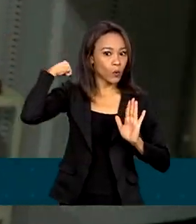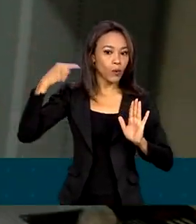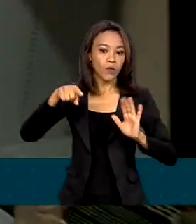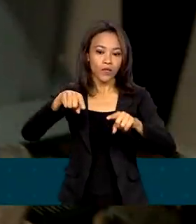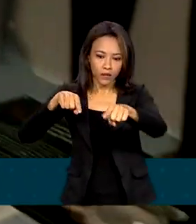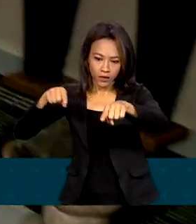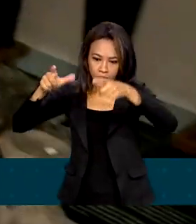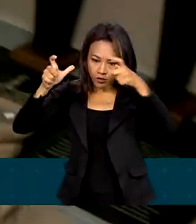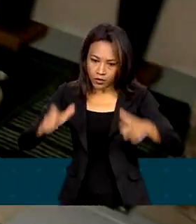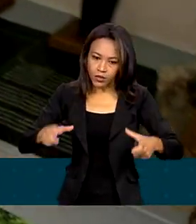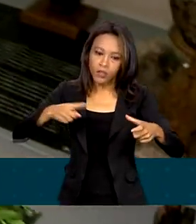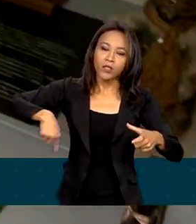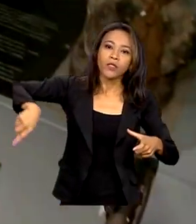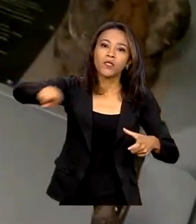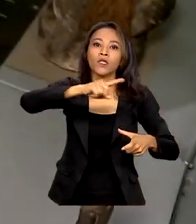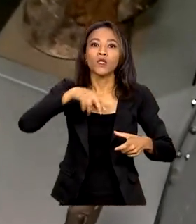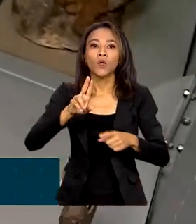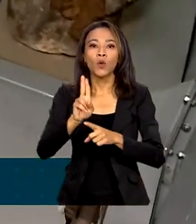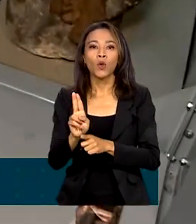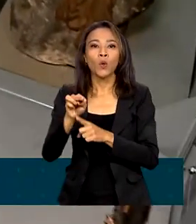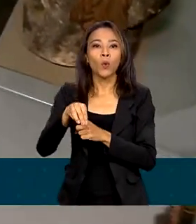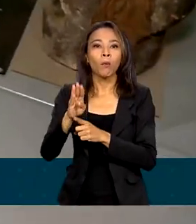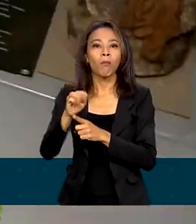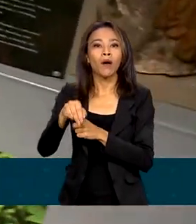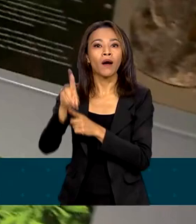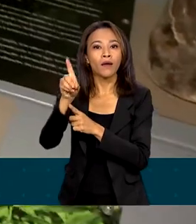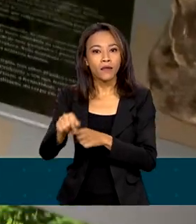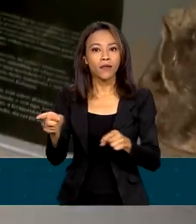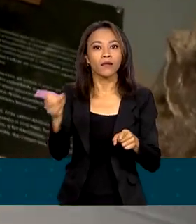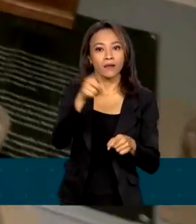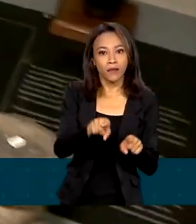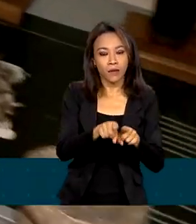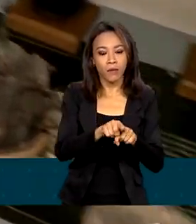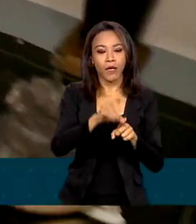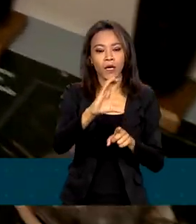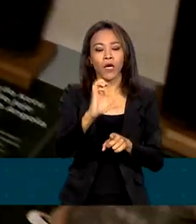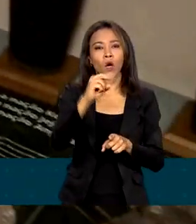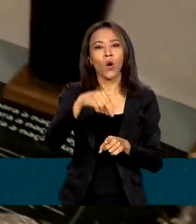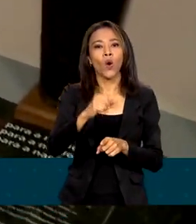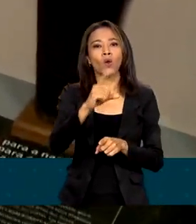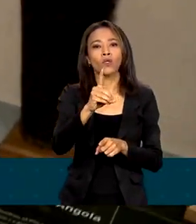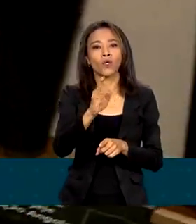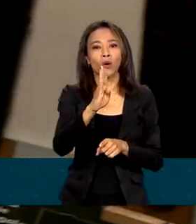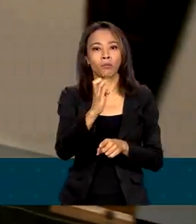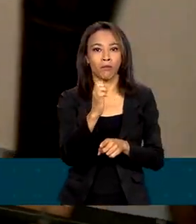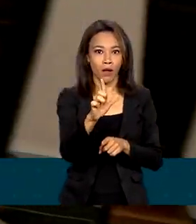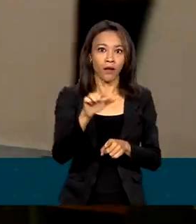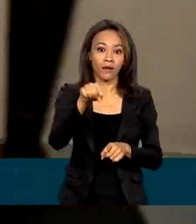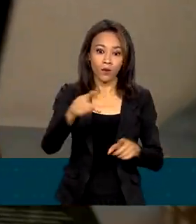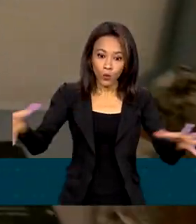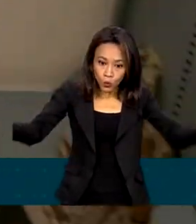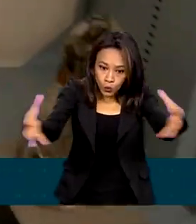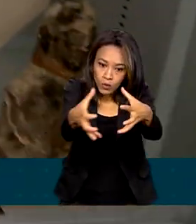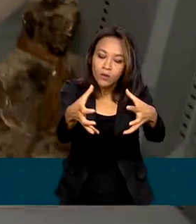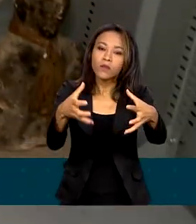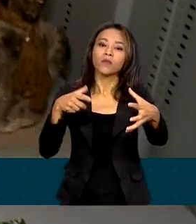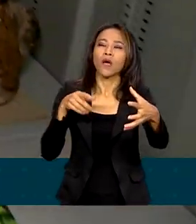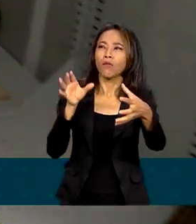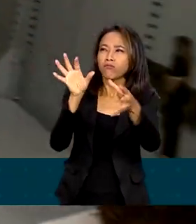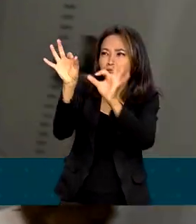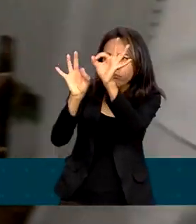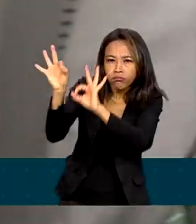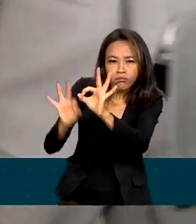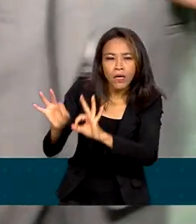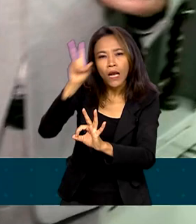Umbanda e Candomblé, estão hoje no Museu da República e fazem parte do acervo técnico, lembrando um tempo